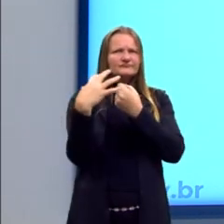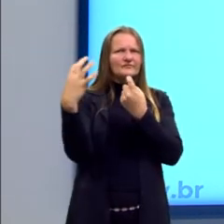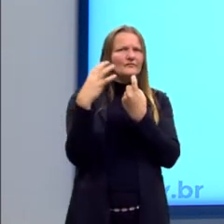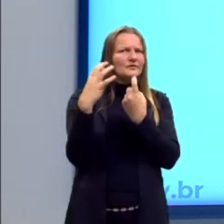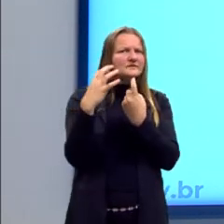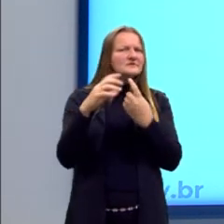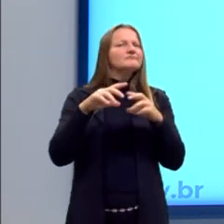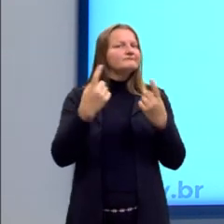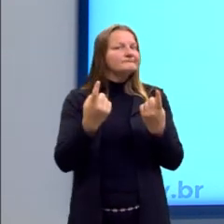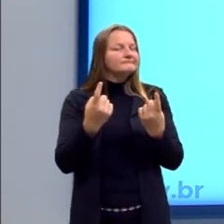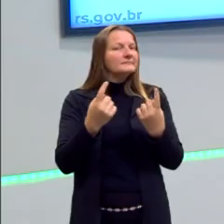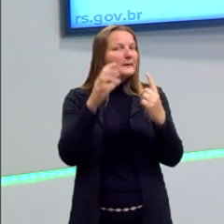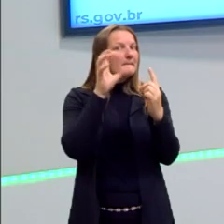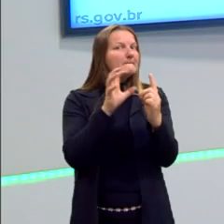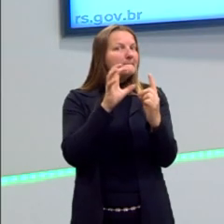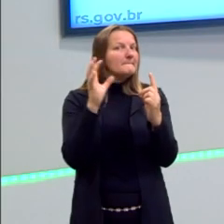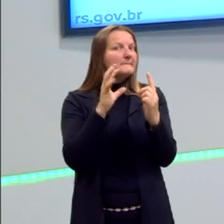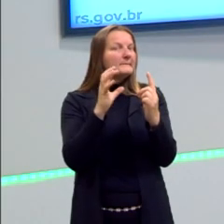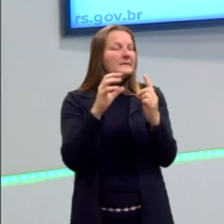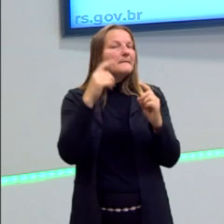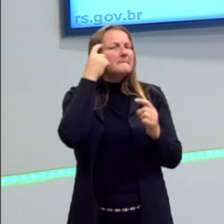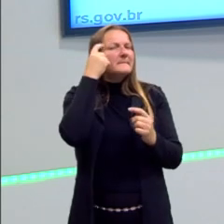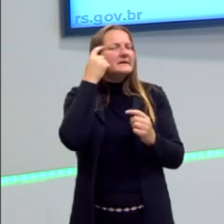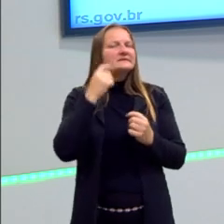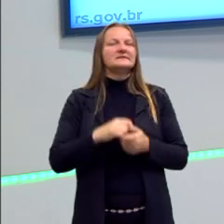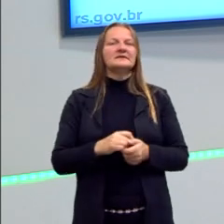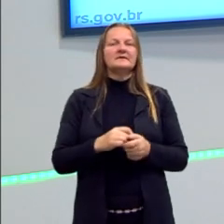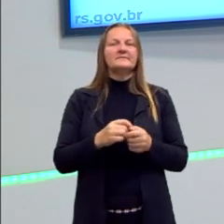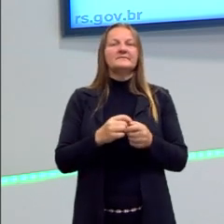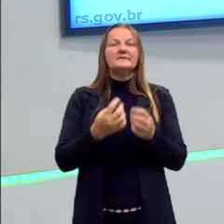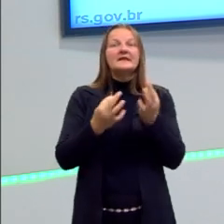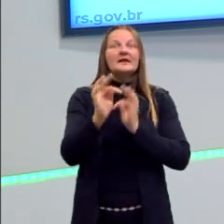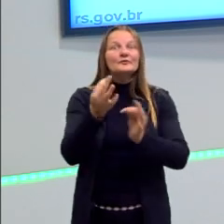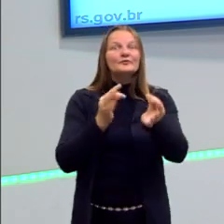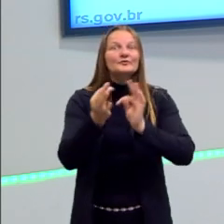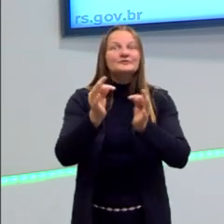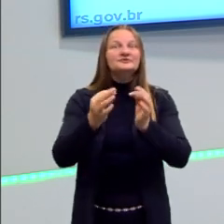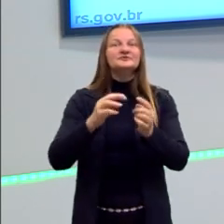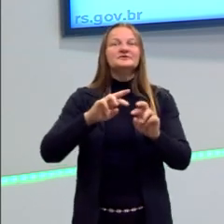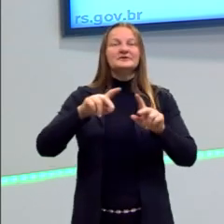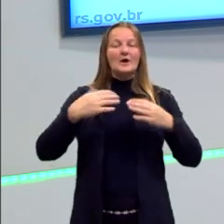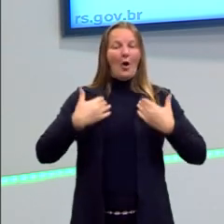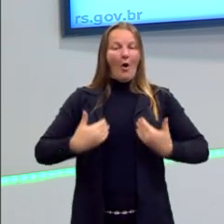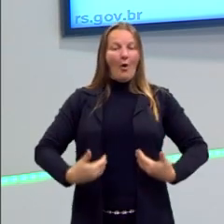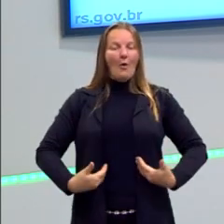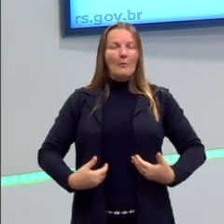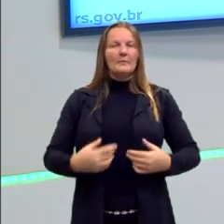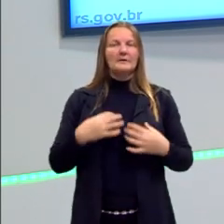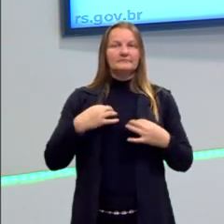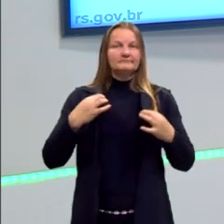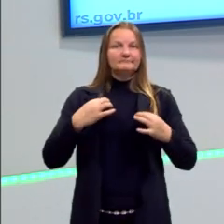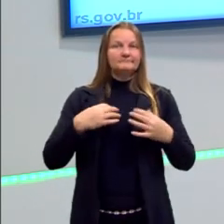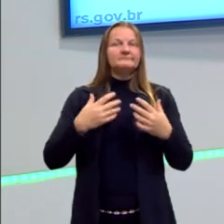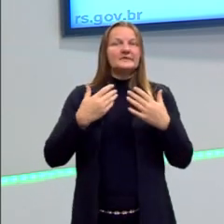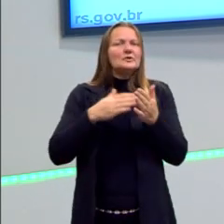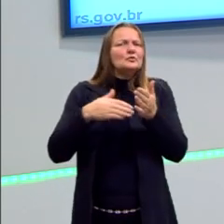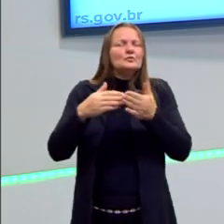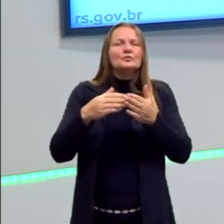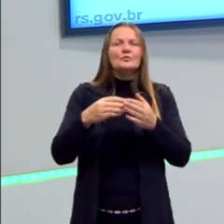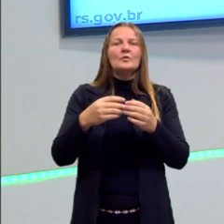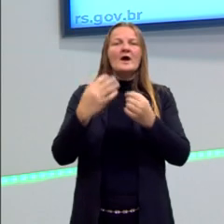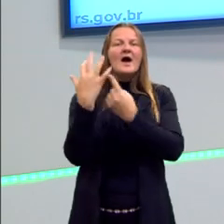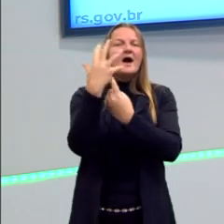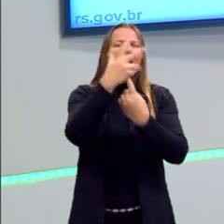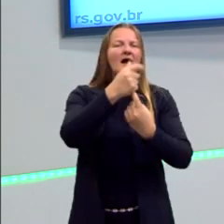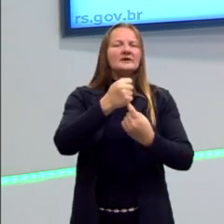Dá uma pensada nisso, não é? Os aparelhos eletrônicos que nós compramos, as roupas que nós compramos, a arte,